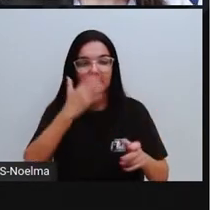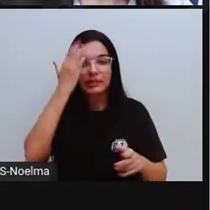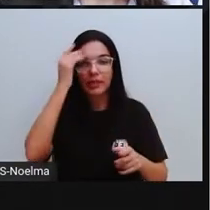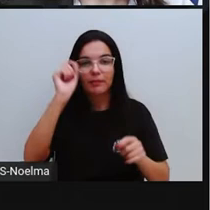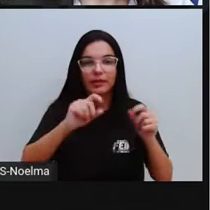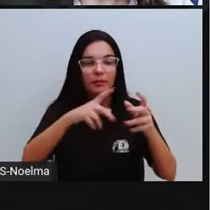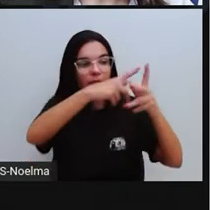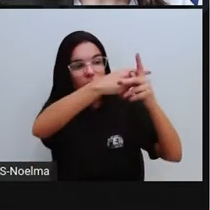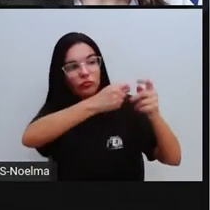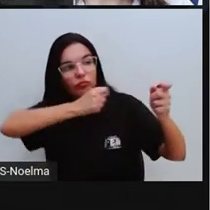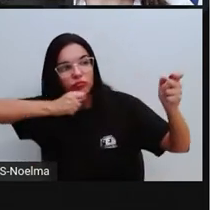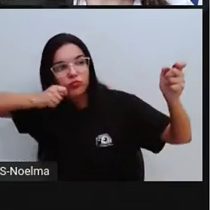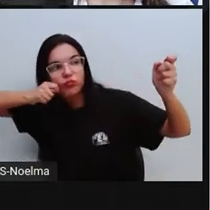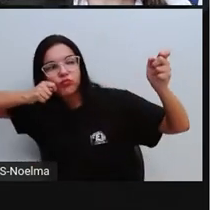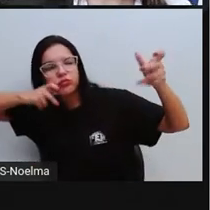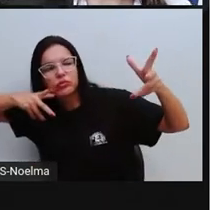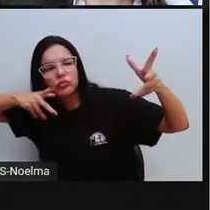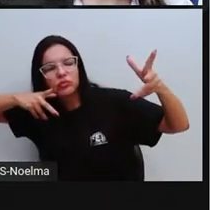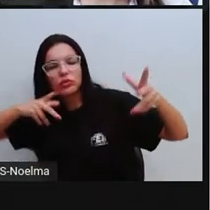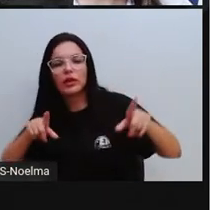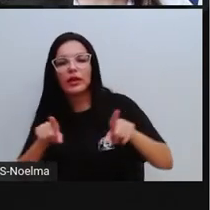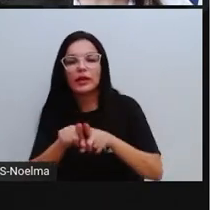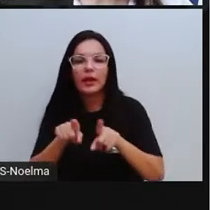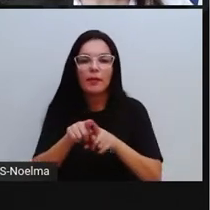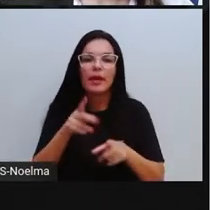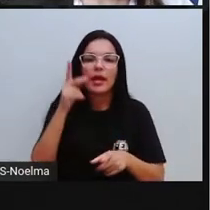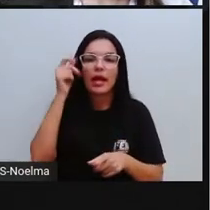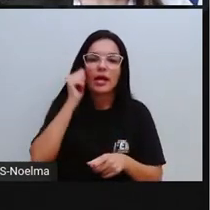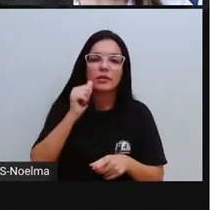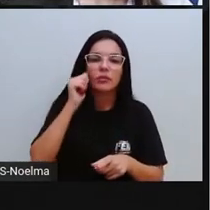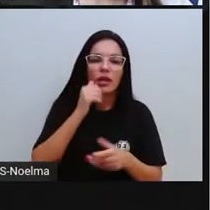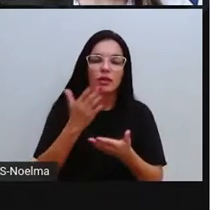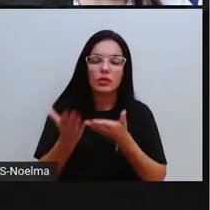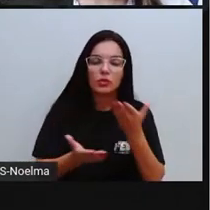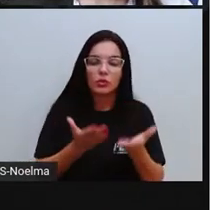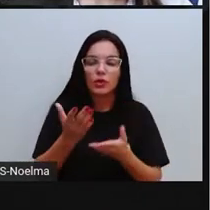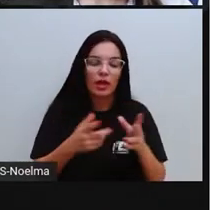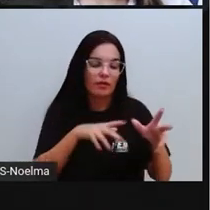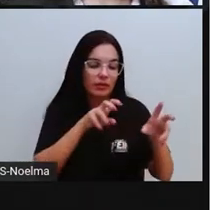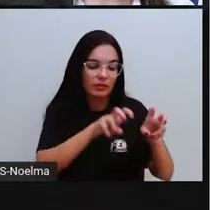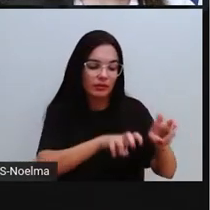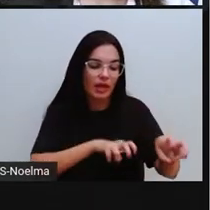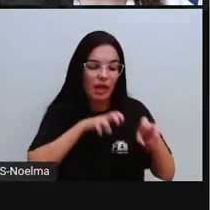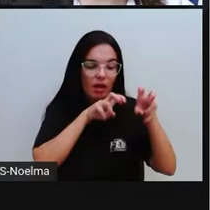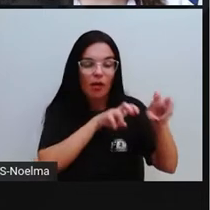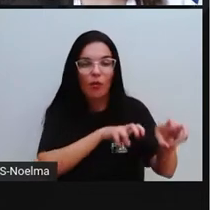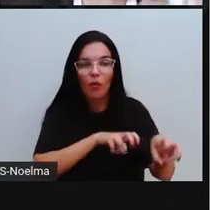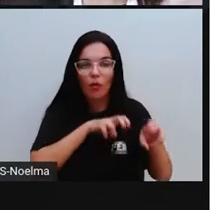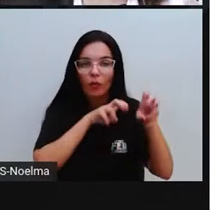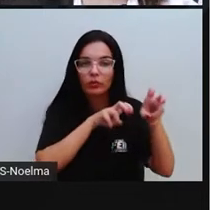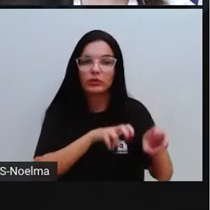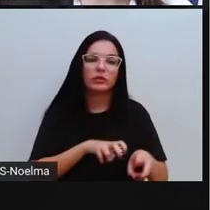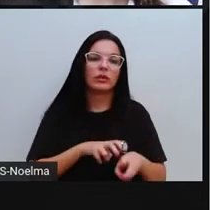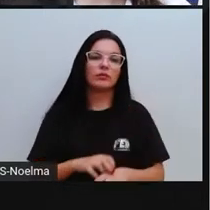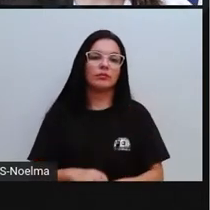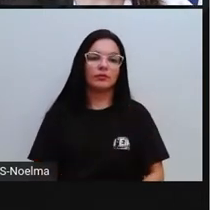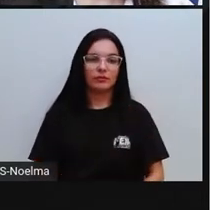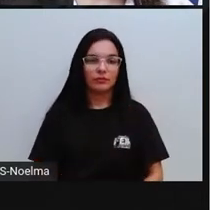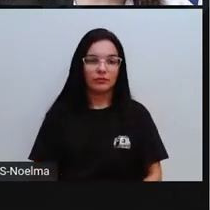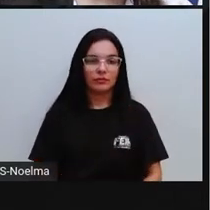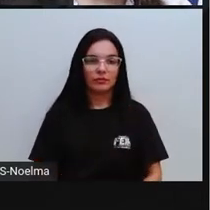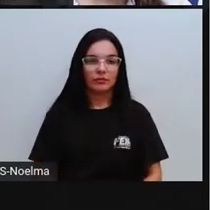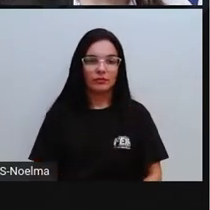flecha, e as mulheres cuidaram do, plantio, tá, a parte de agricultura,